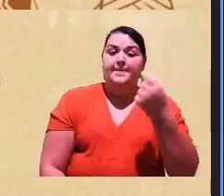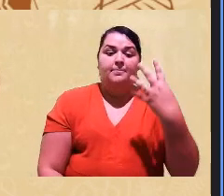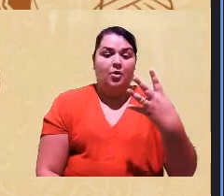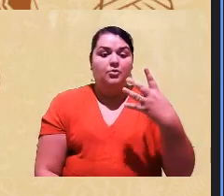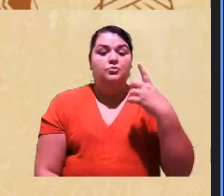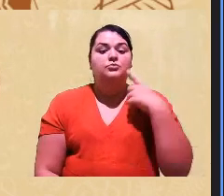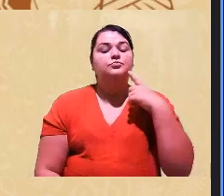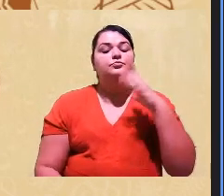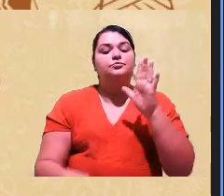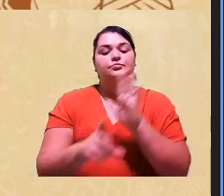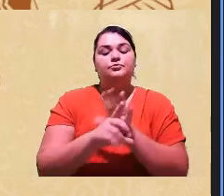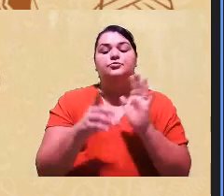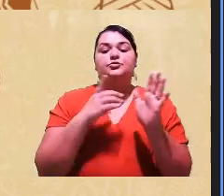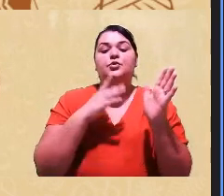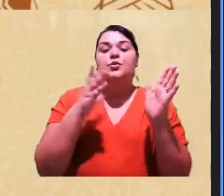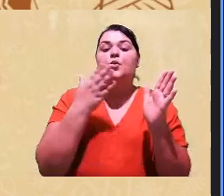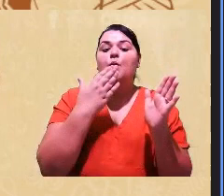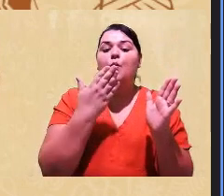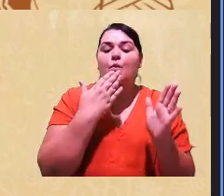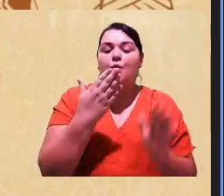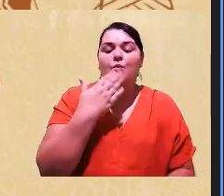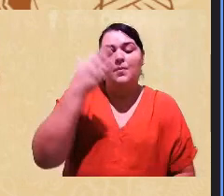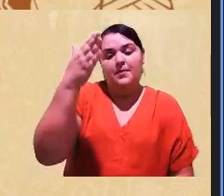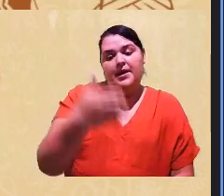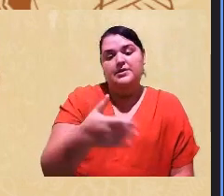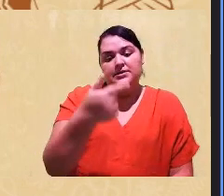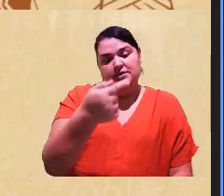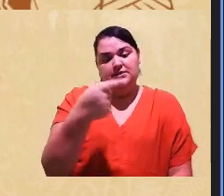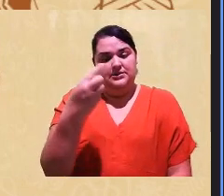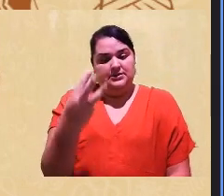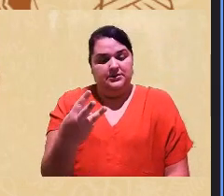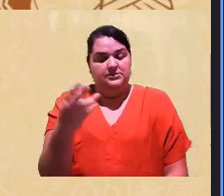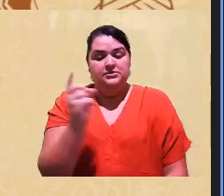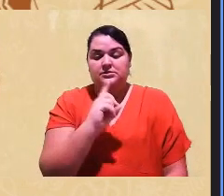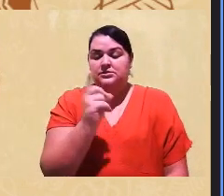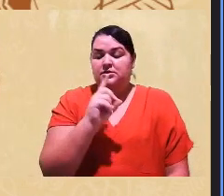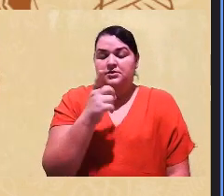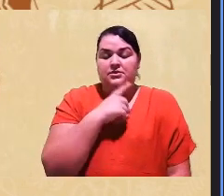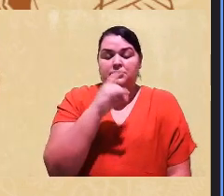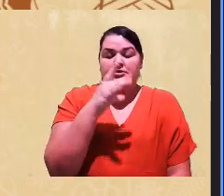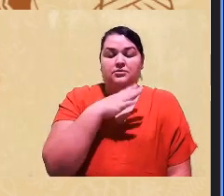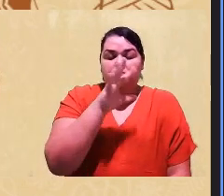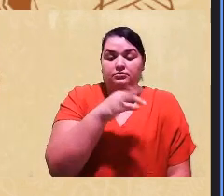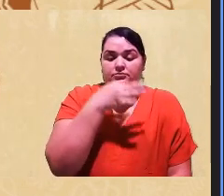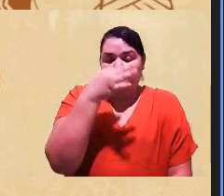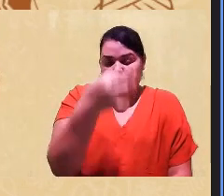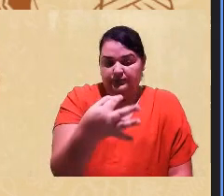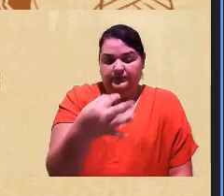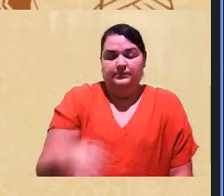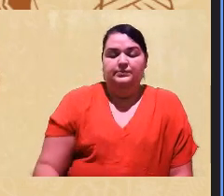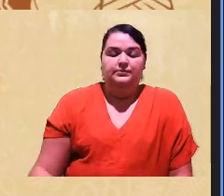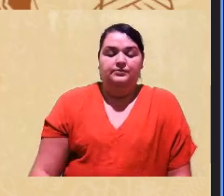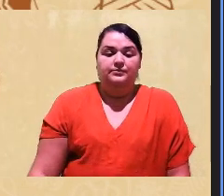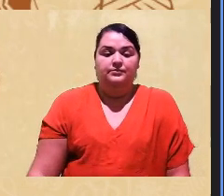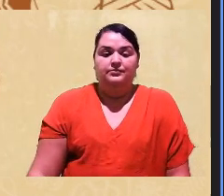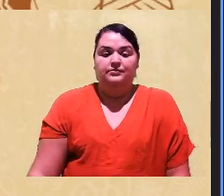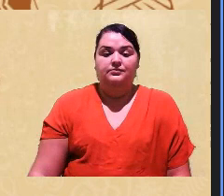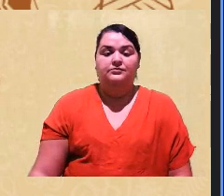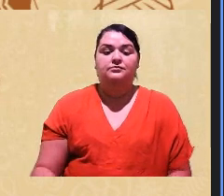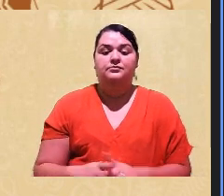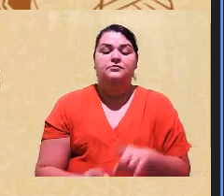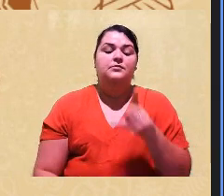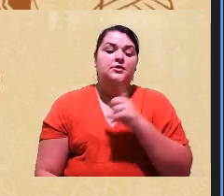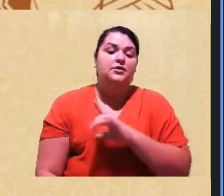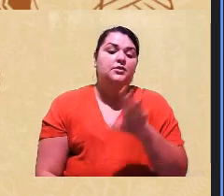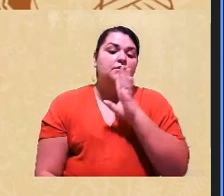nº 6001-73. Não é só a autoafirmação, é também o reconhecimento